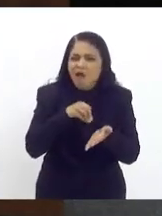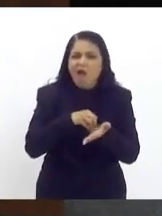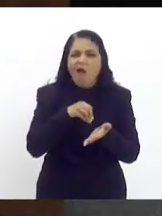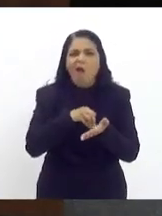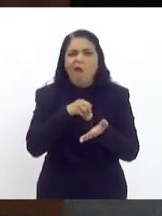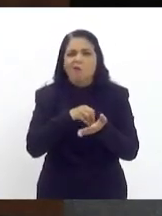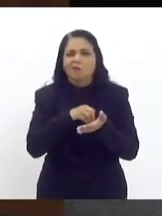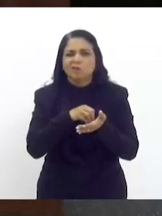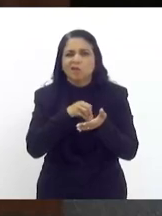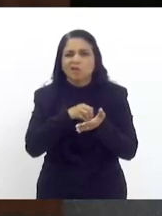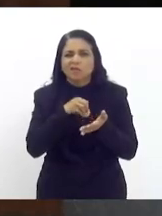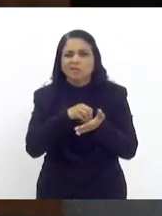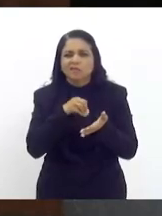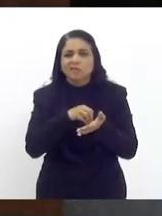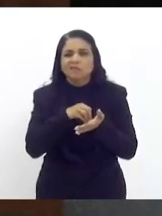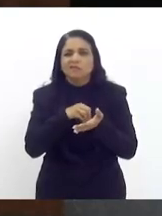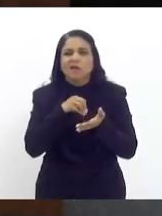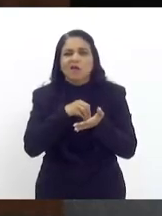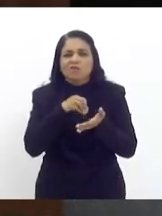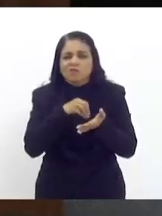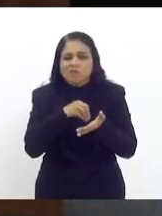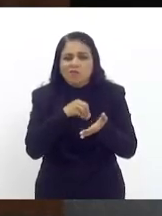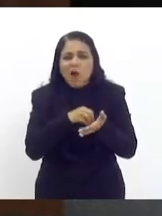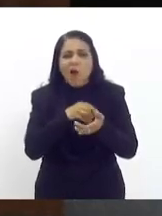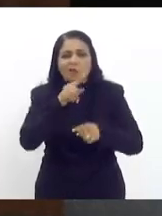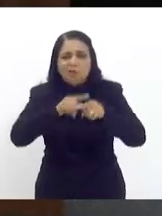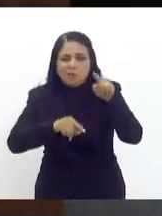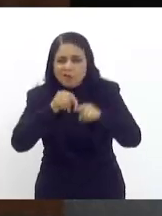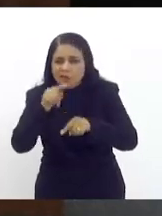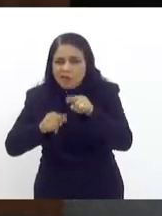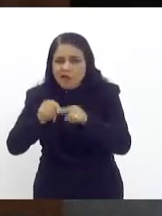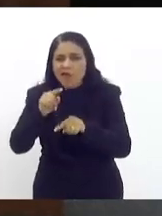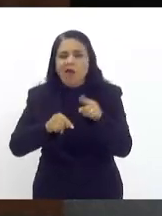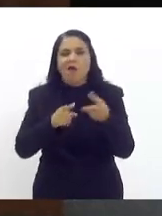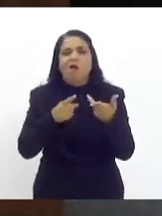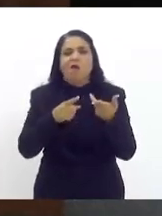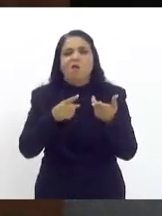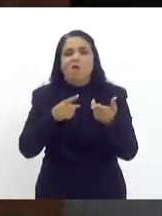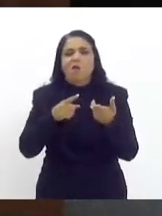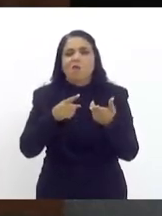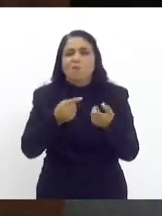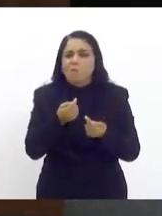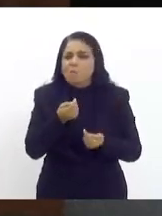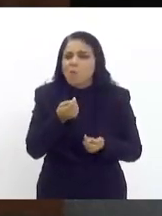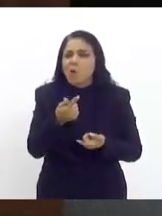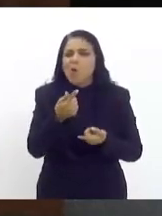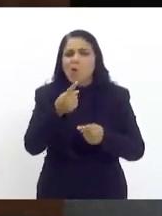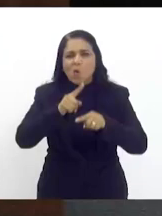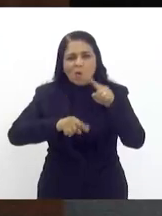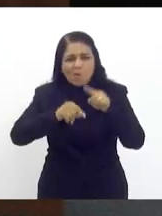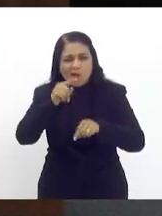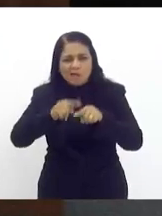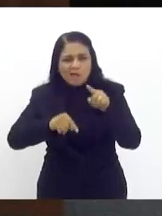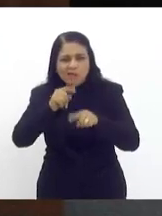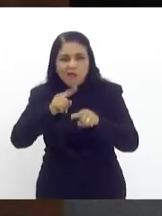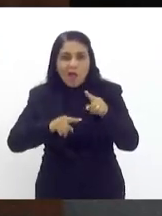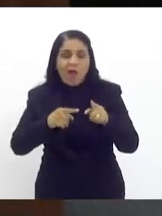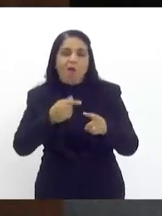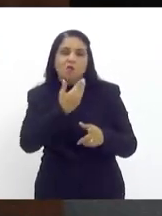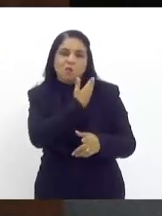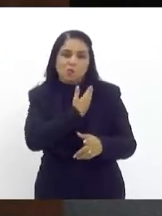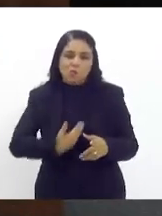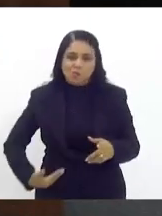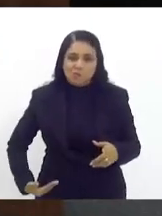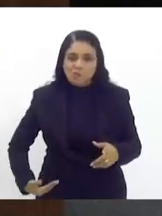ocupação de equipamentos, equipamentos à disposição. São poucos, inclusive, os equipamentos geridos pelo poder público